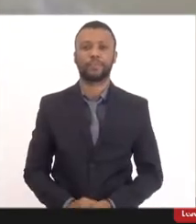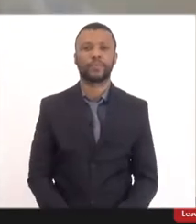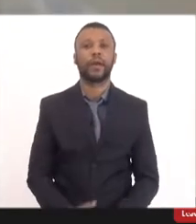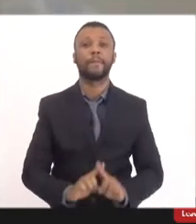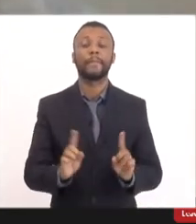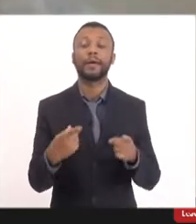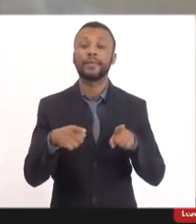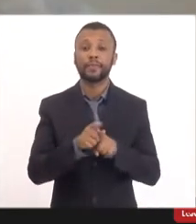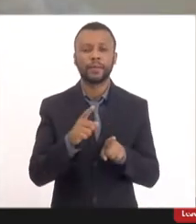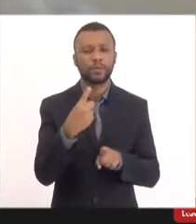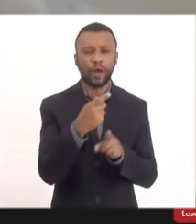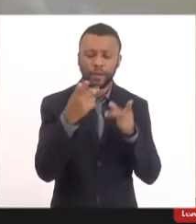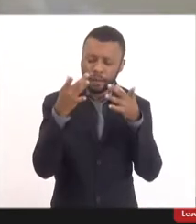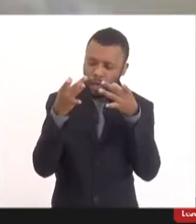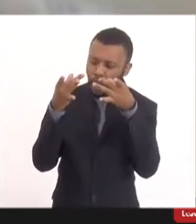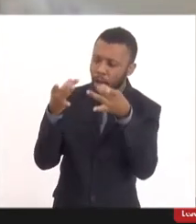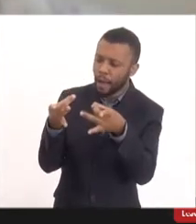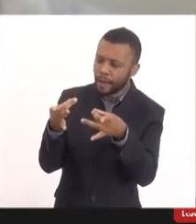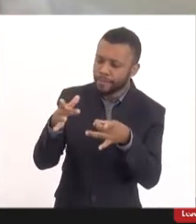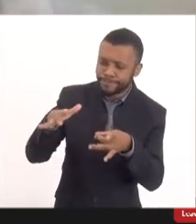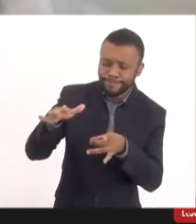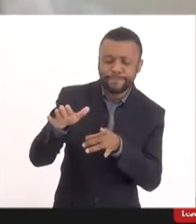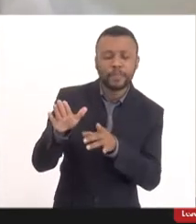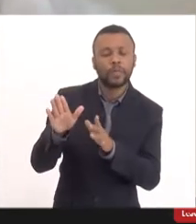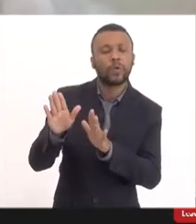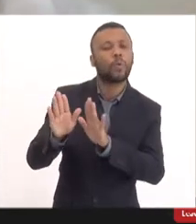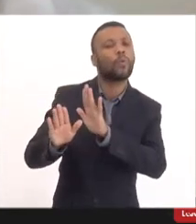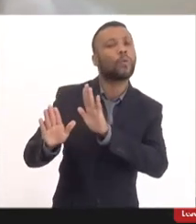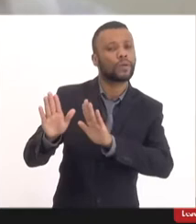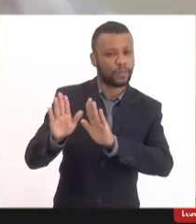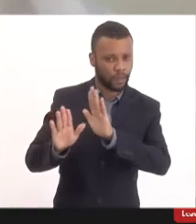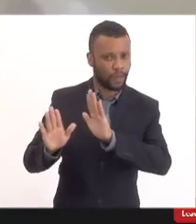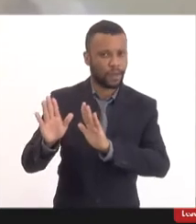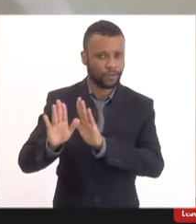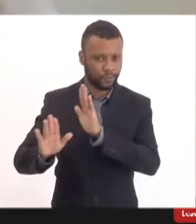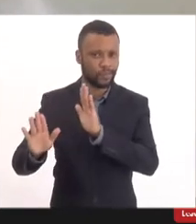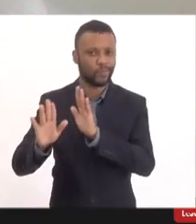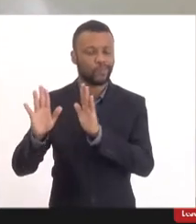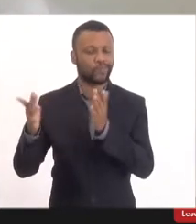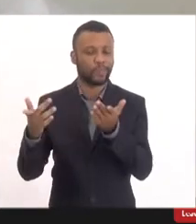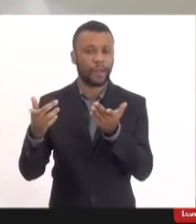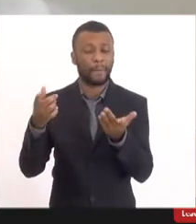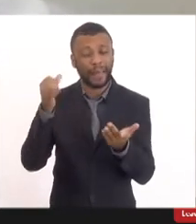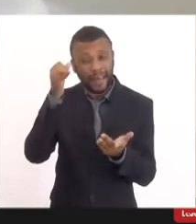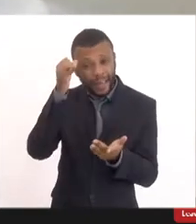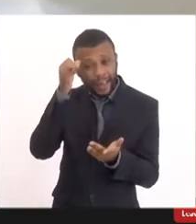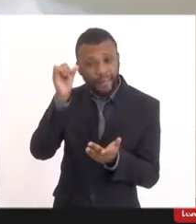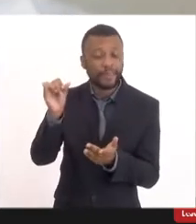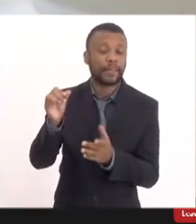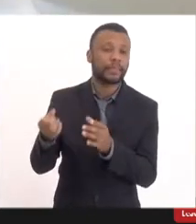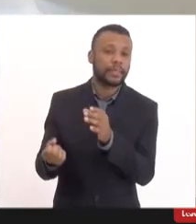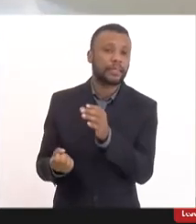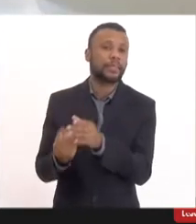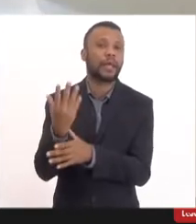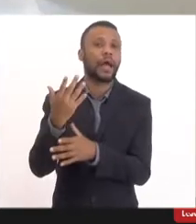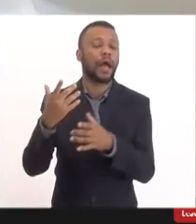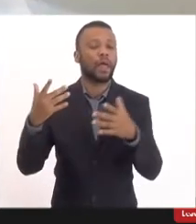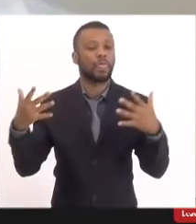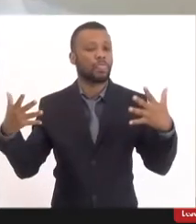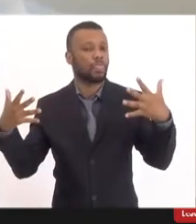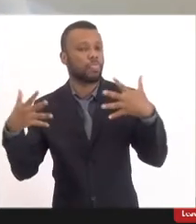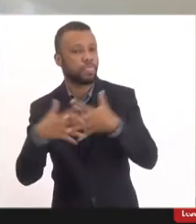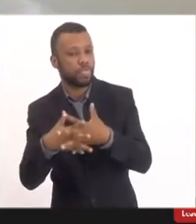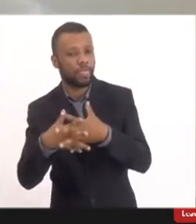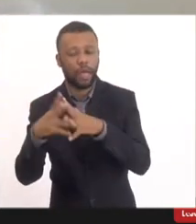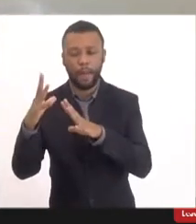certo cuidado para também não criar exatamente um clima de conflito.